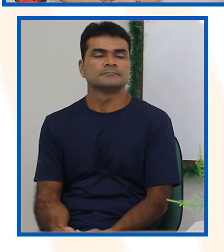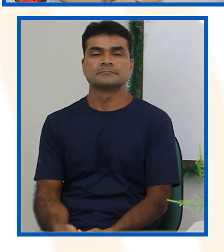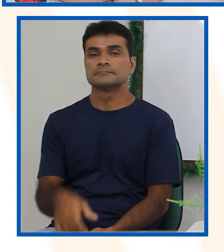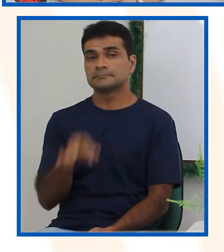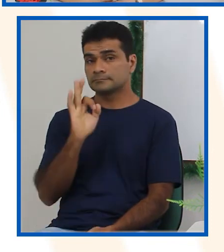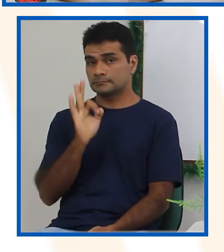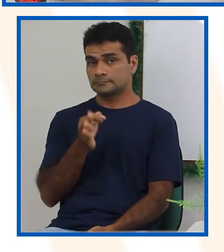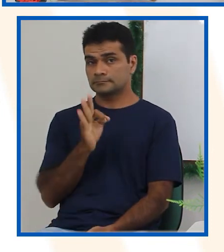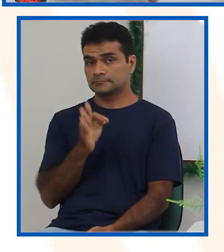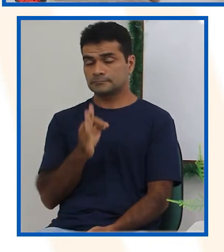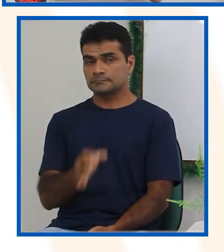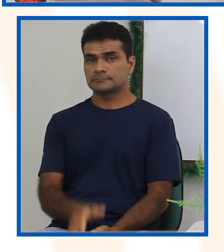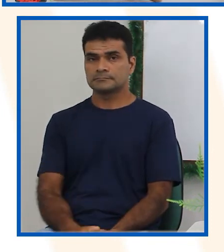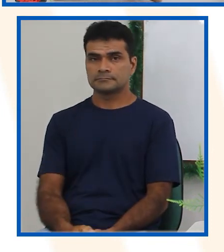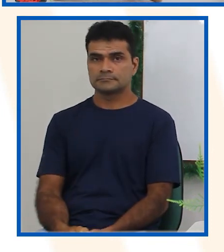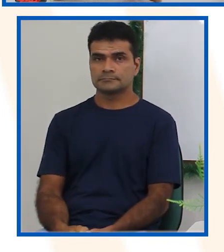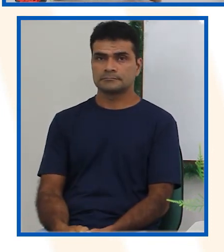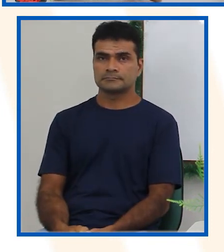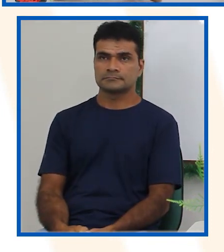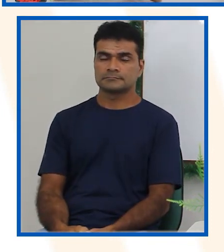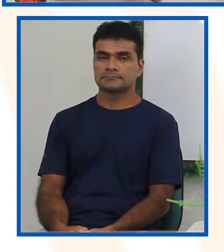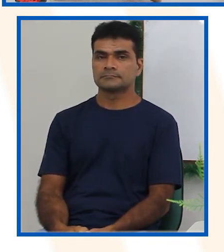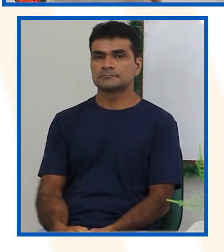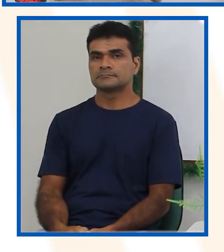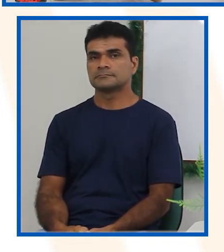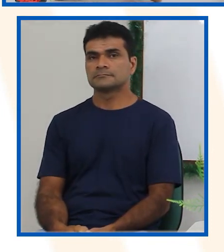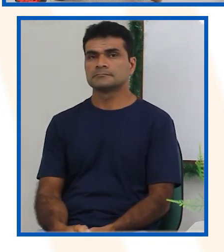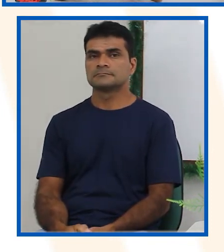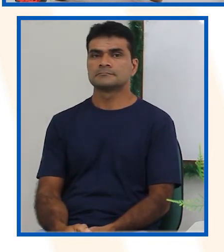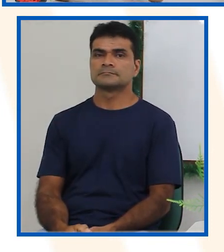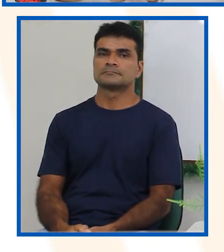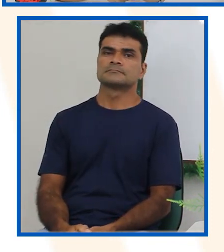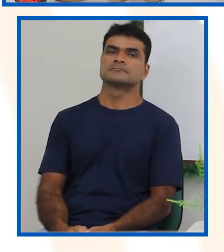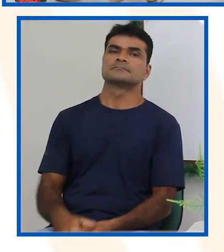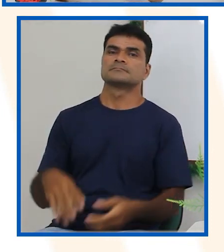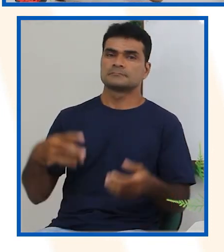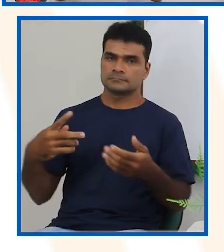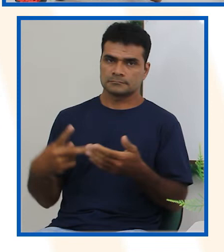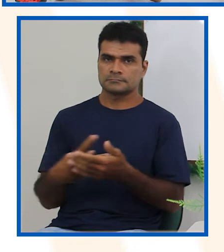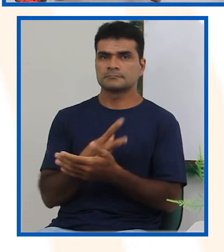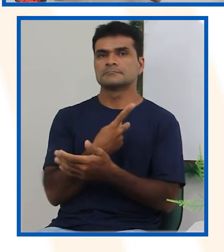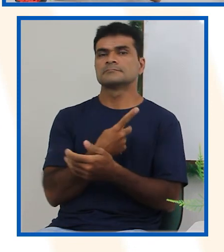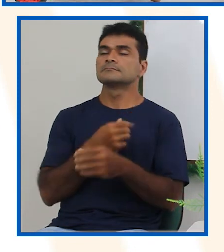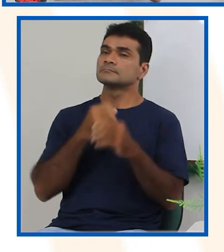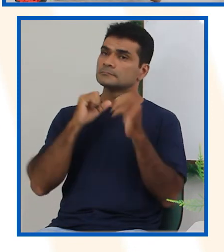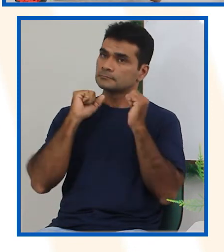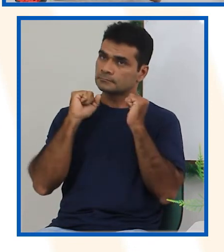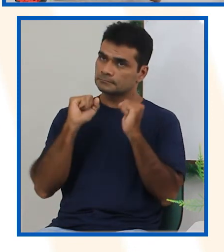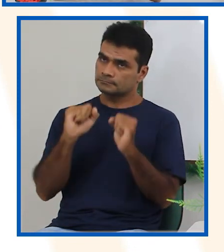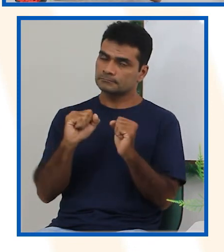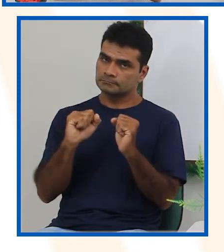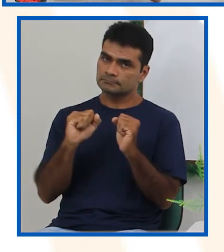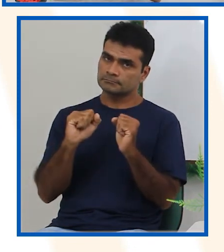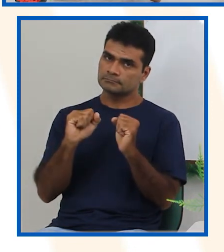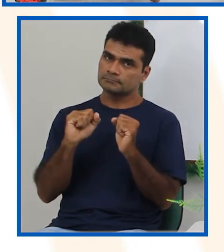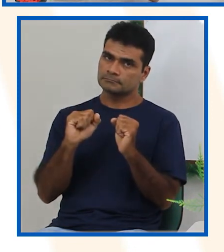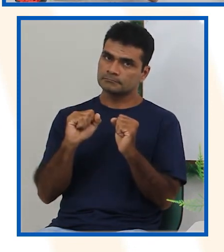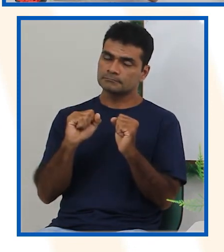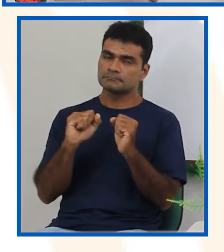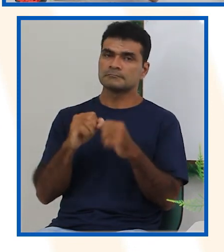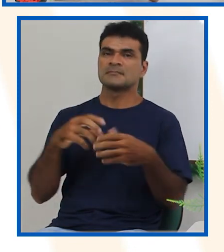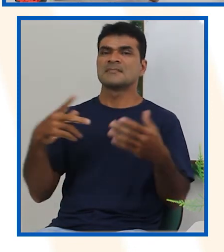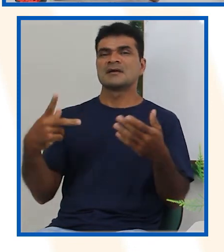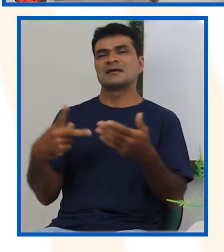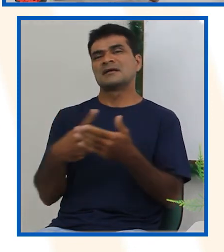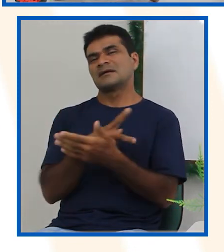Viu? Então, mais chance é aquilo que é provável. Menos chance é aquilo que é